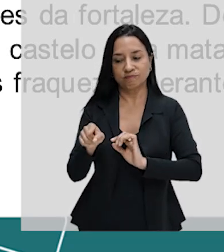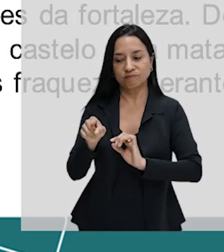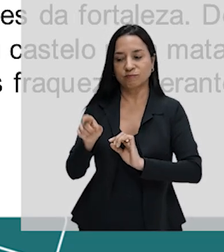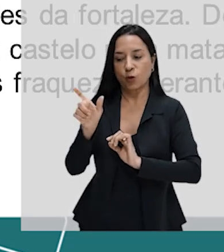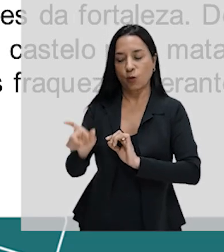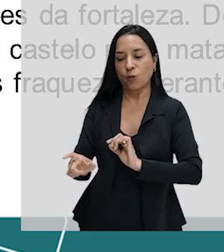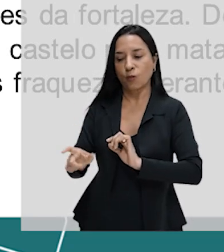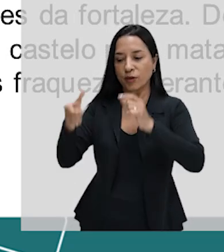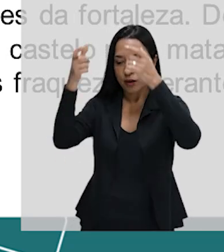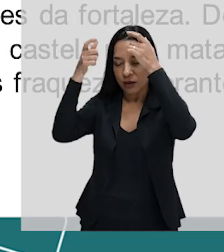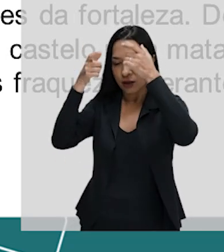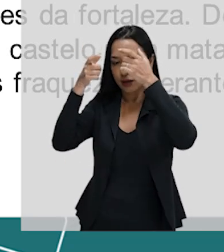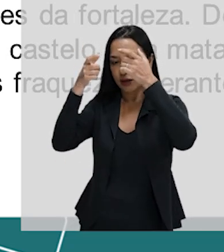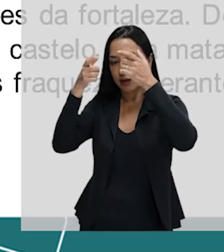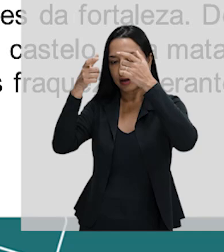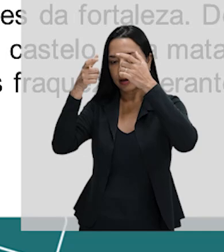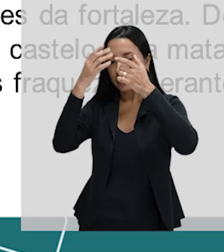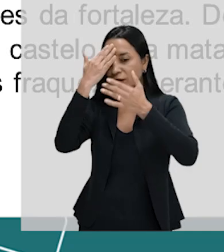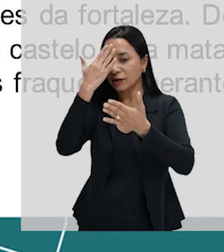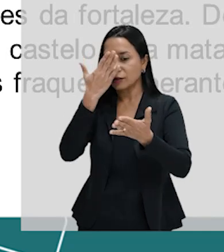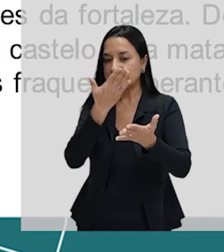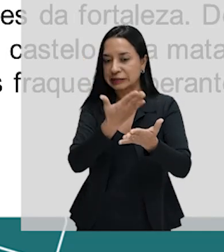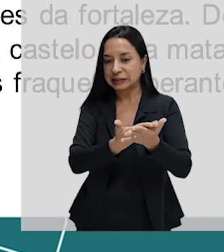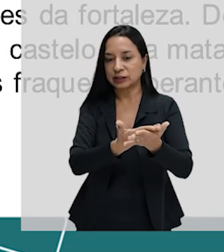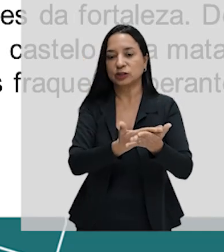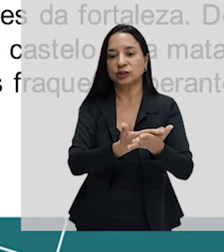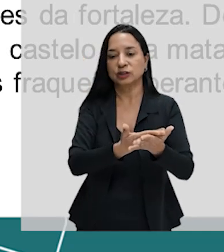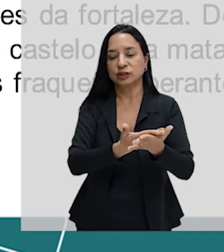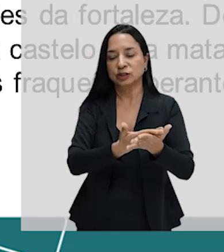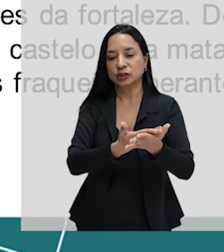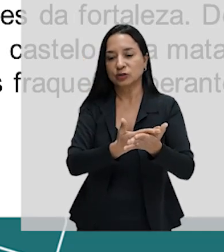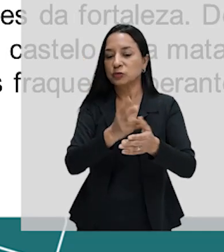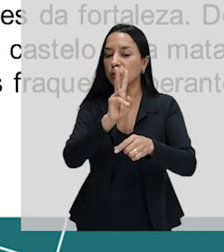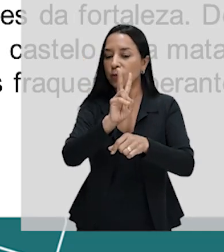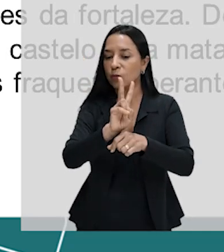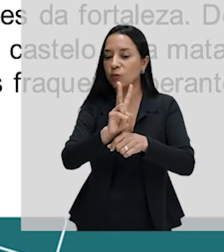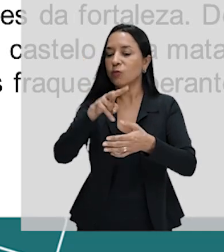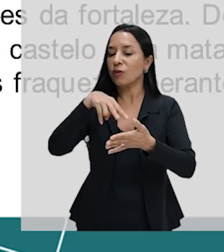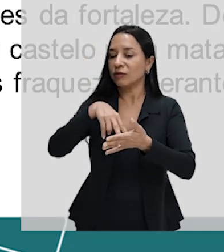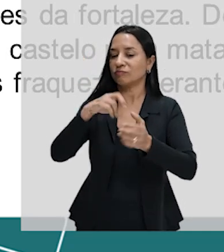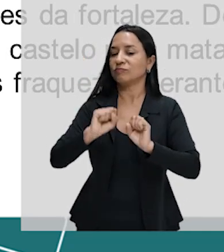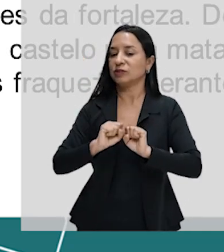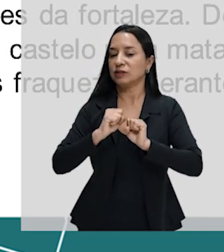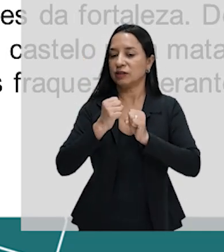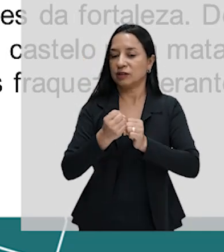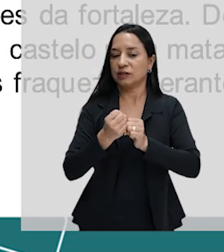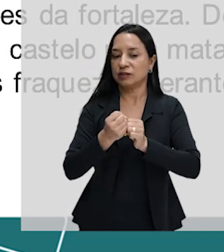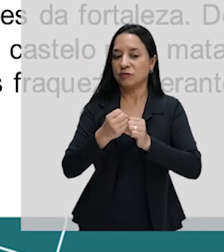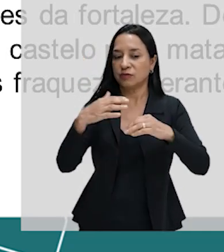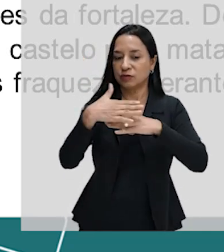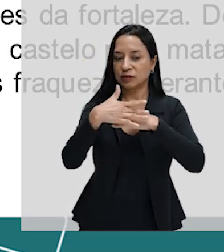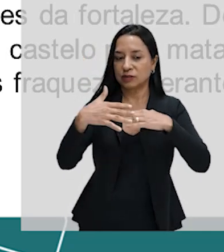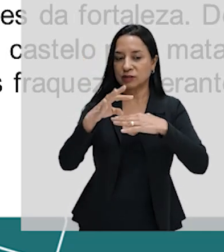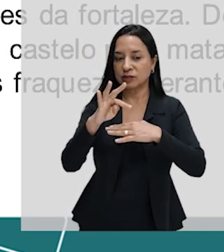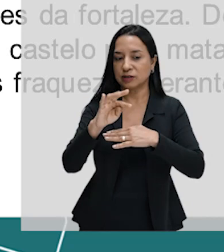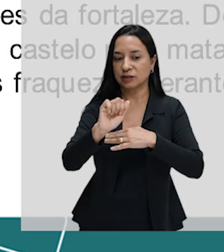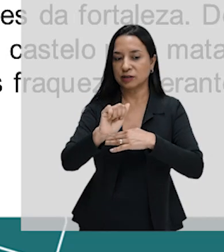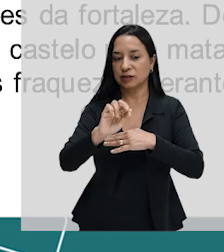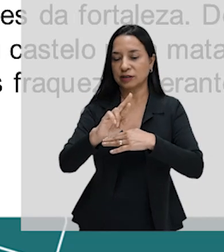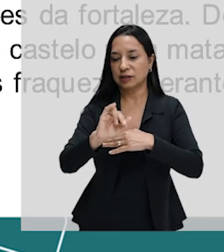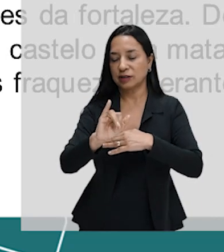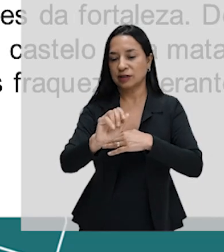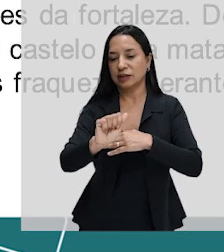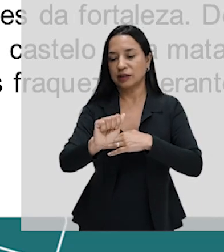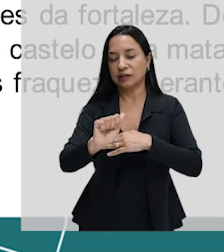confiou a defesa de tarifa. Tarifa era uma cidade. Depois de este ter sido ameaçado pelas